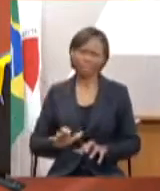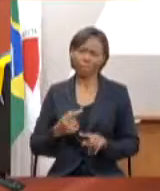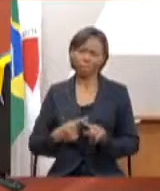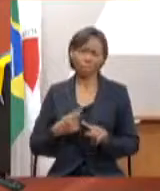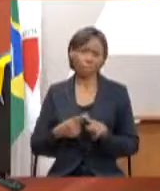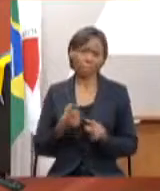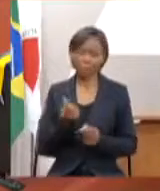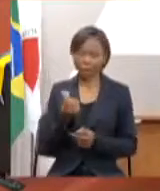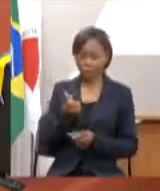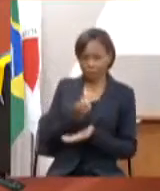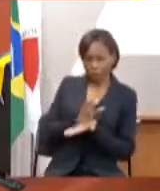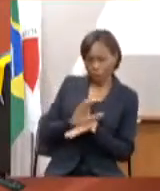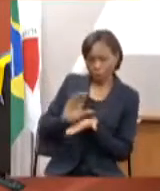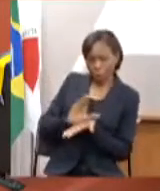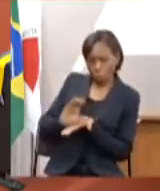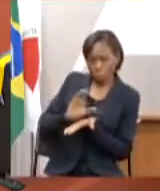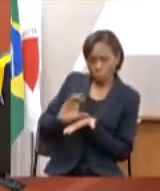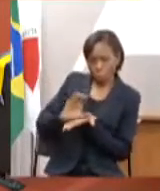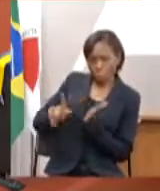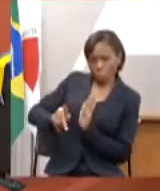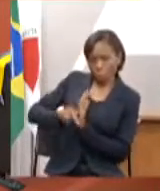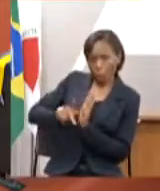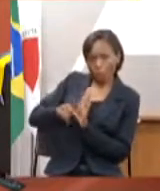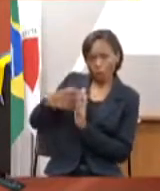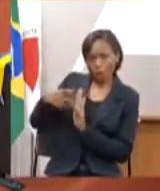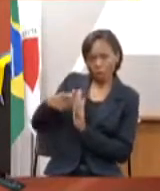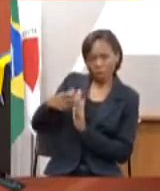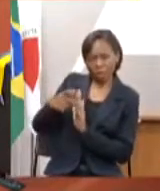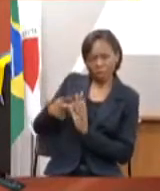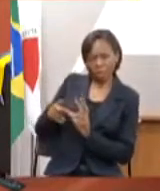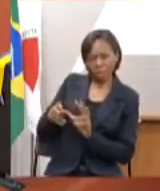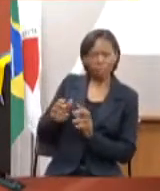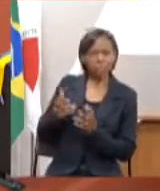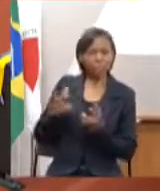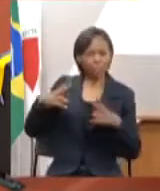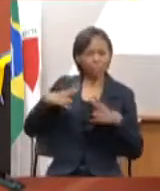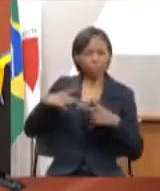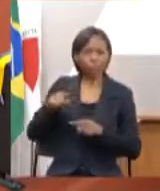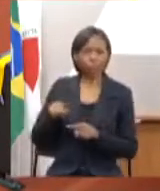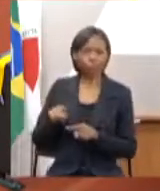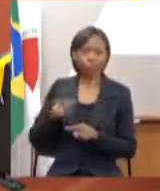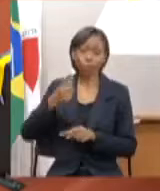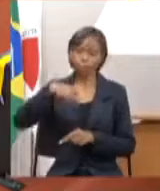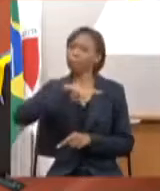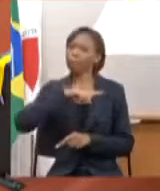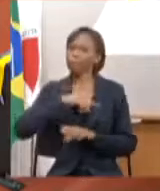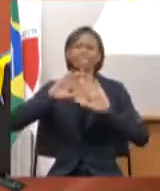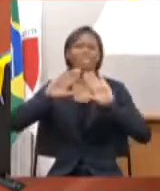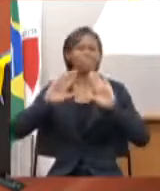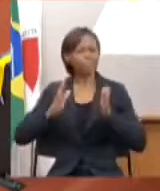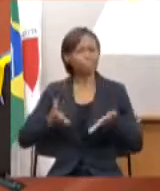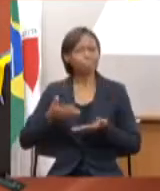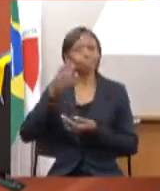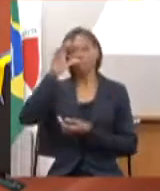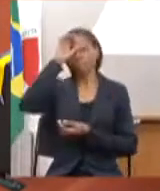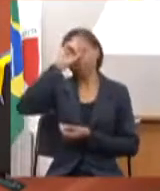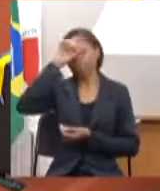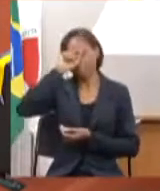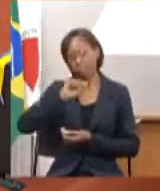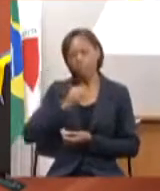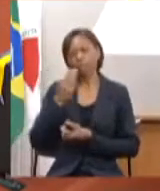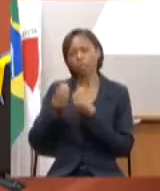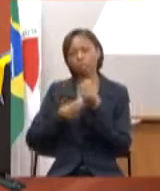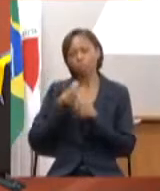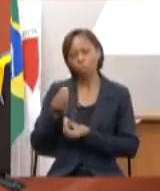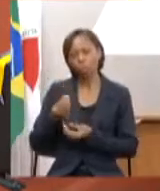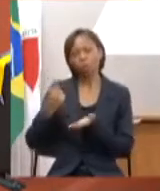existência então a gente aprendeu com o que foi feito em termos de acordo com